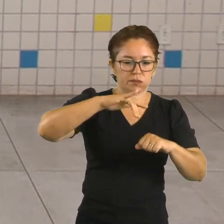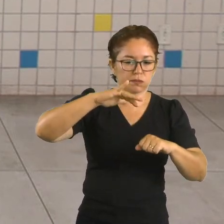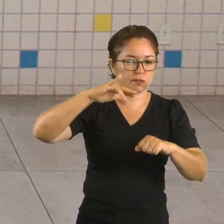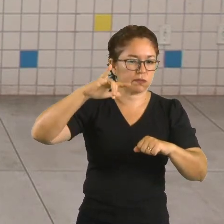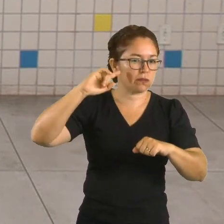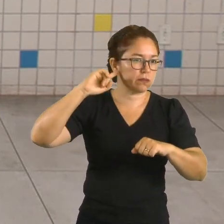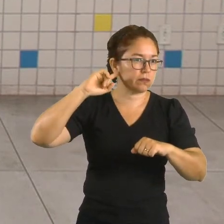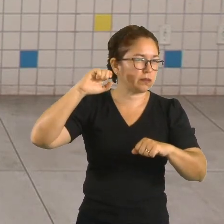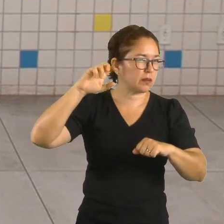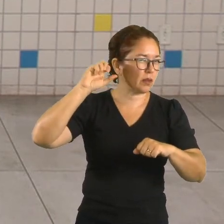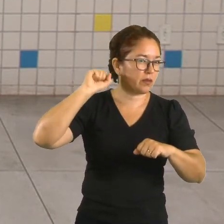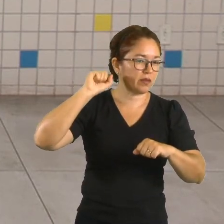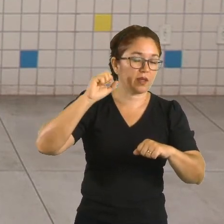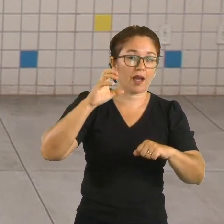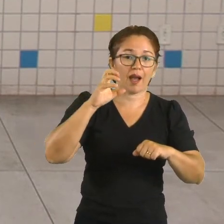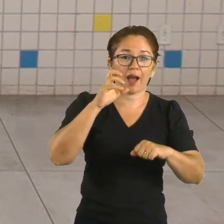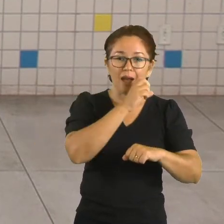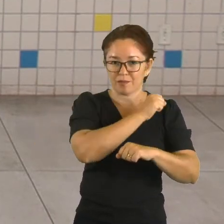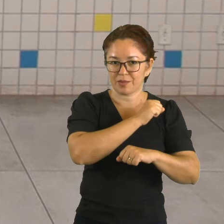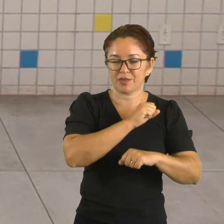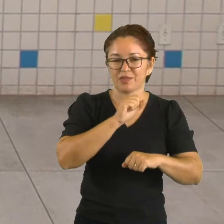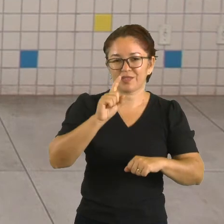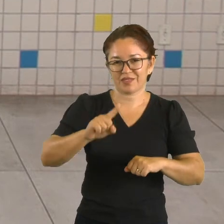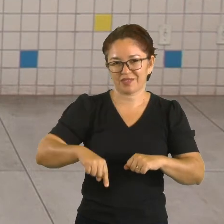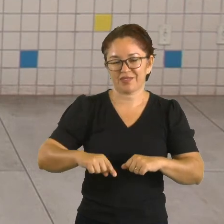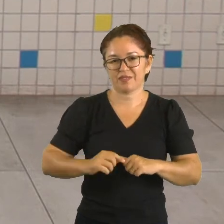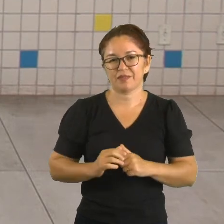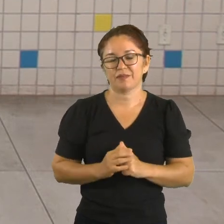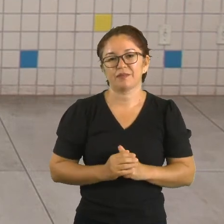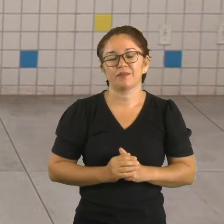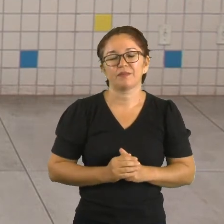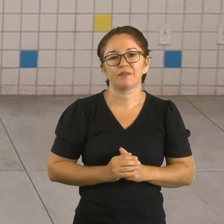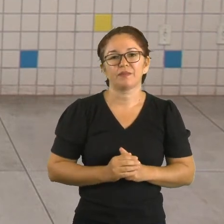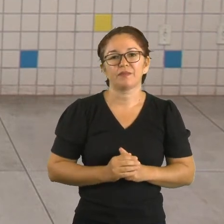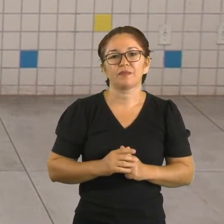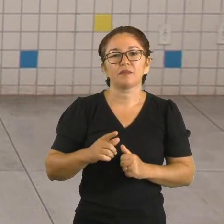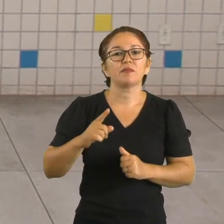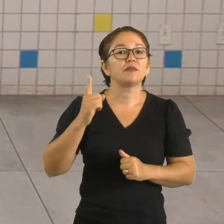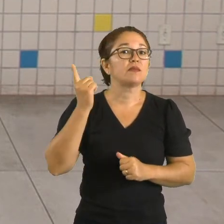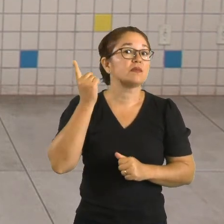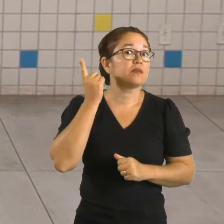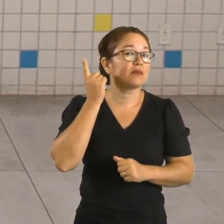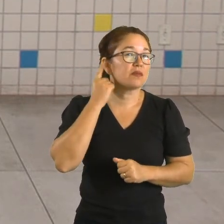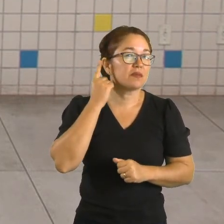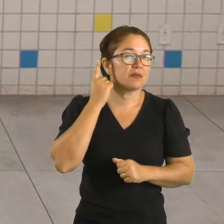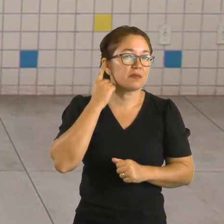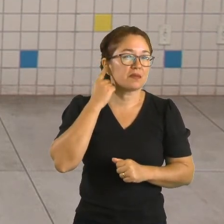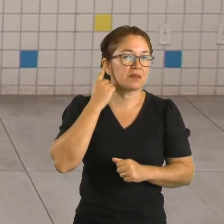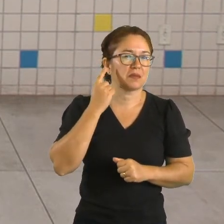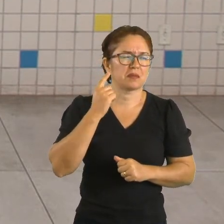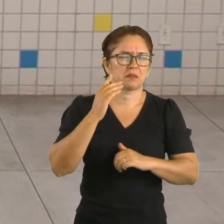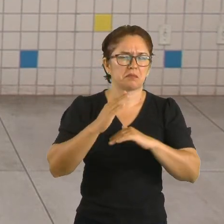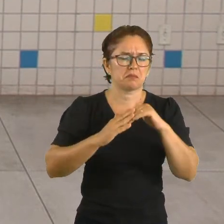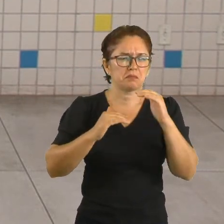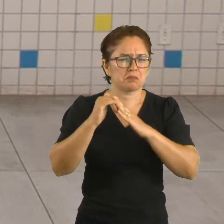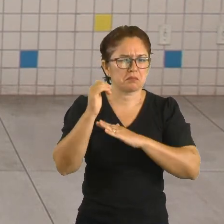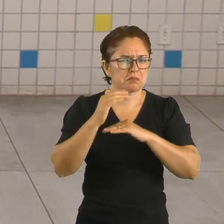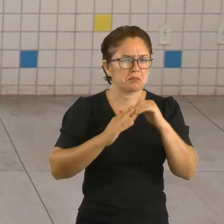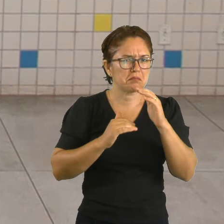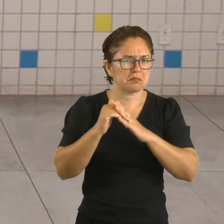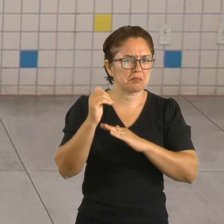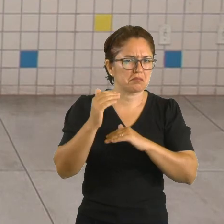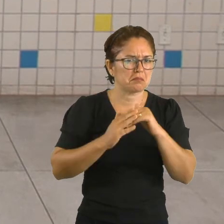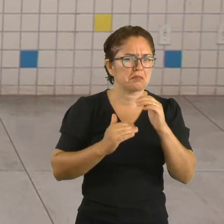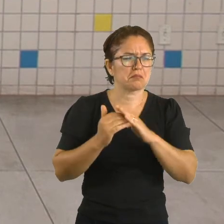Nesse caso, tá, ouvimos apenas um reforço do som. Nosso ouvido é capaz de distinguir dois sons como distintos.